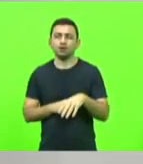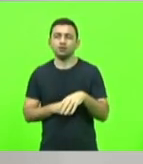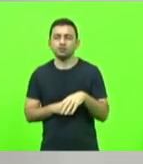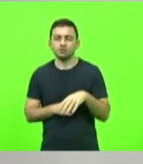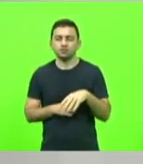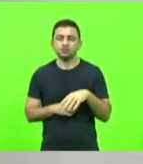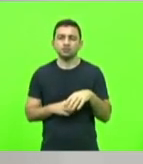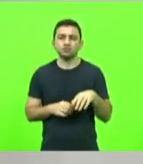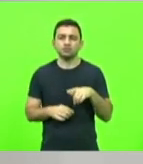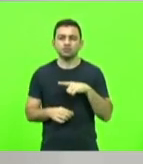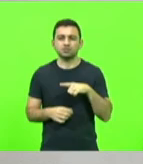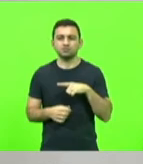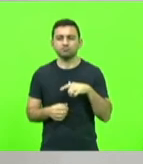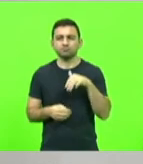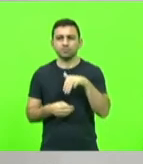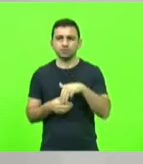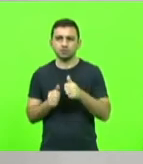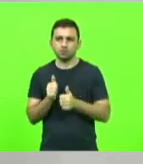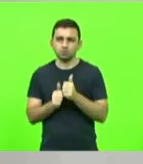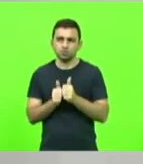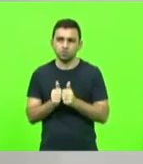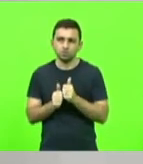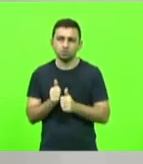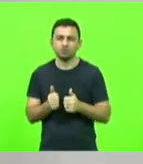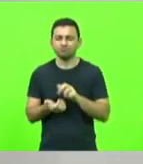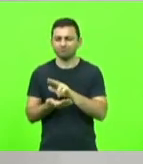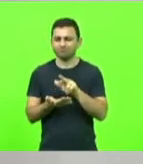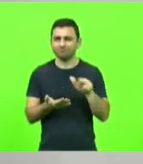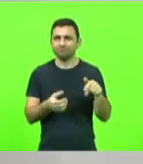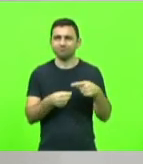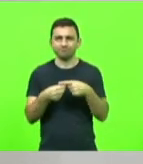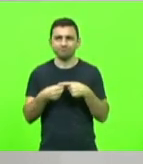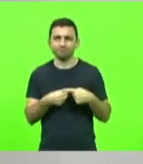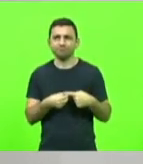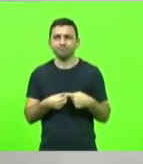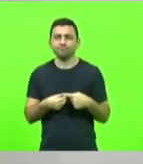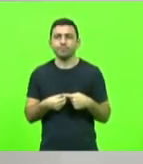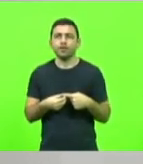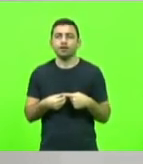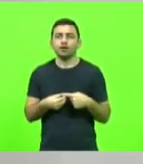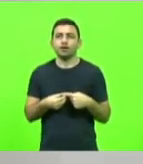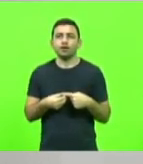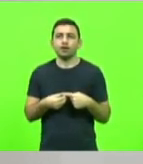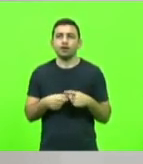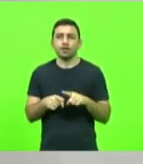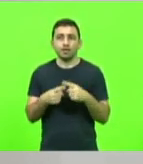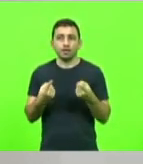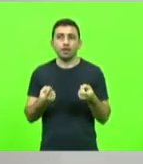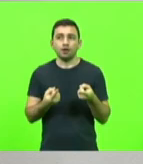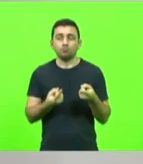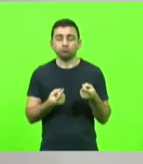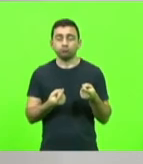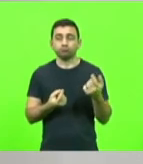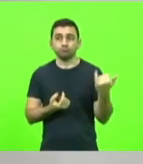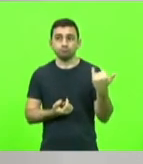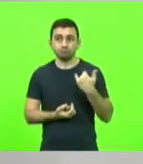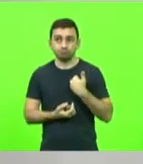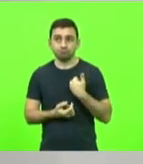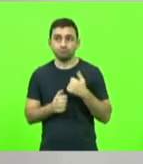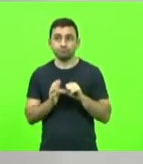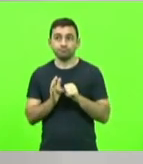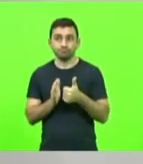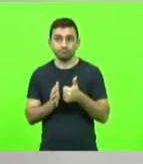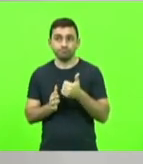e Jaraguá do Sul. Então, desde já, e ontem eu já recebi a primeira solicitação de um